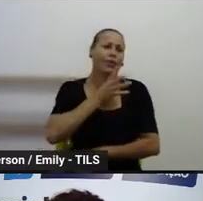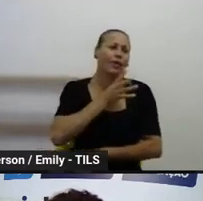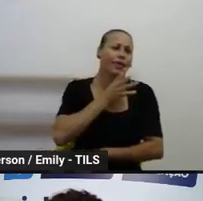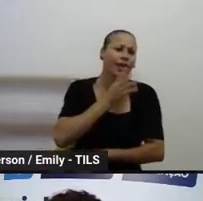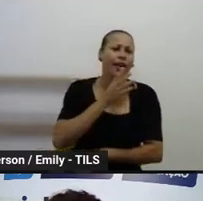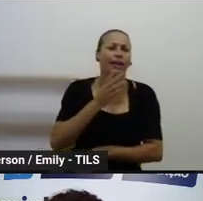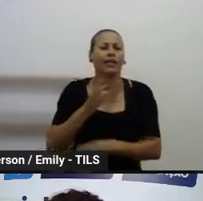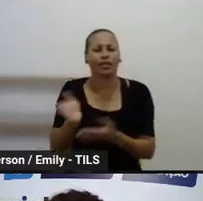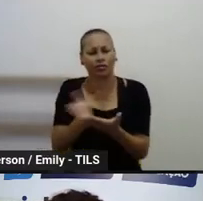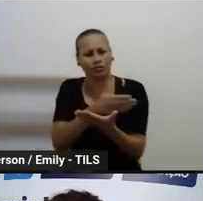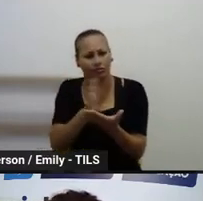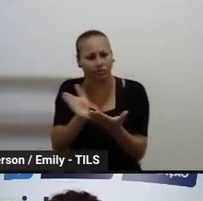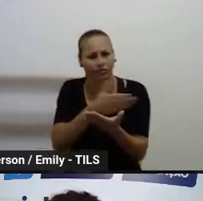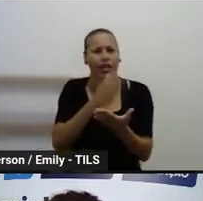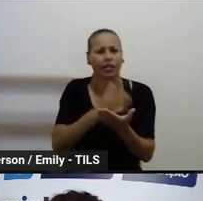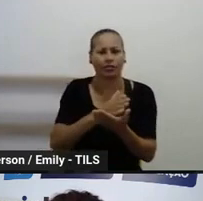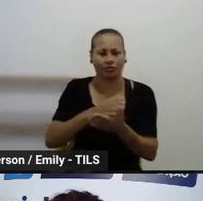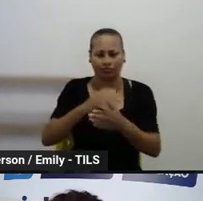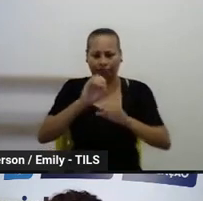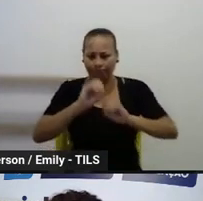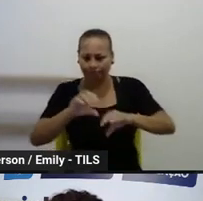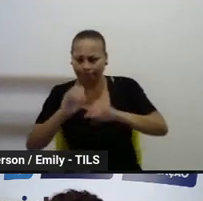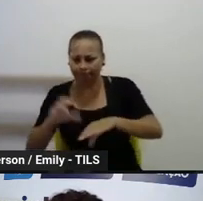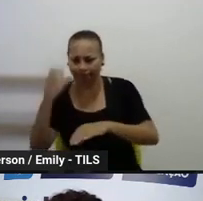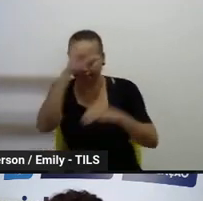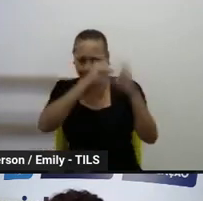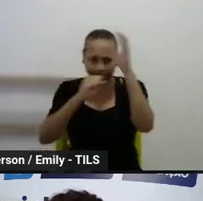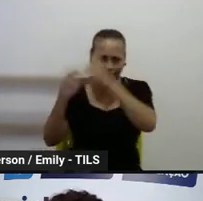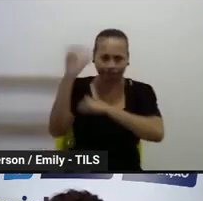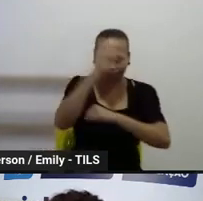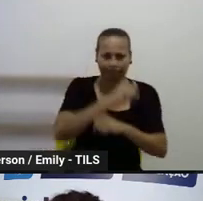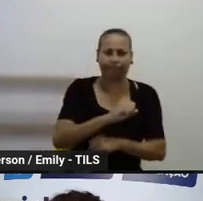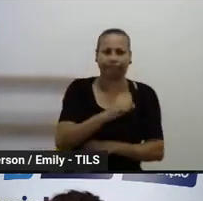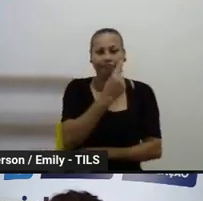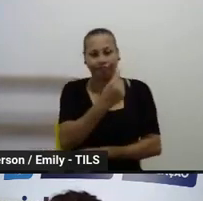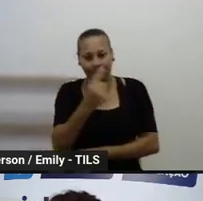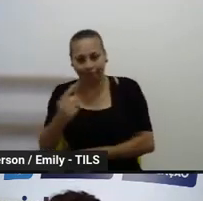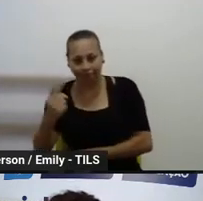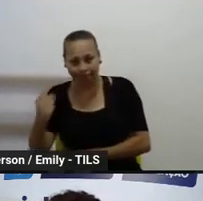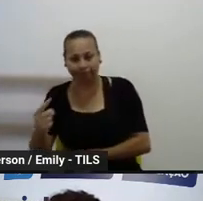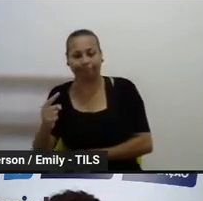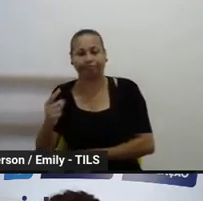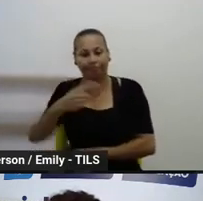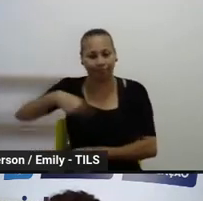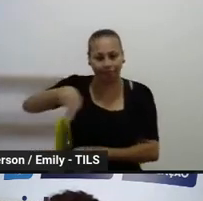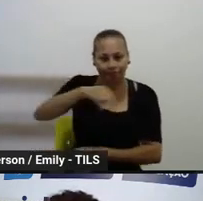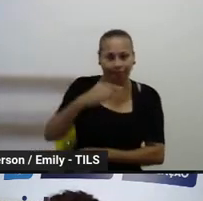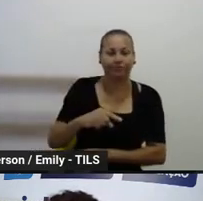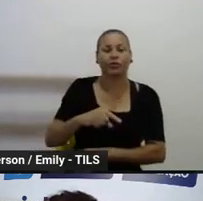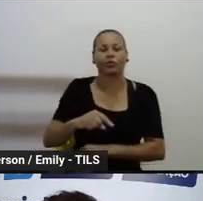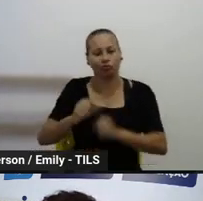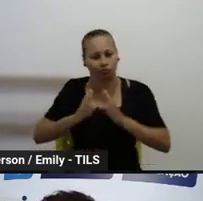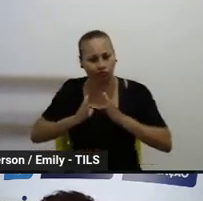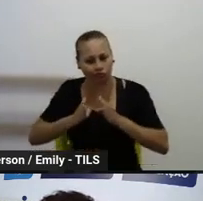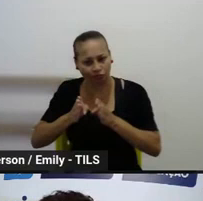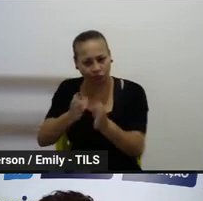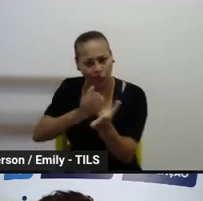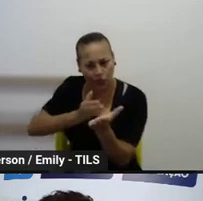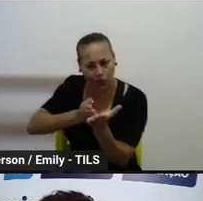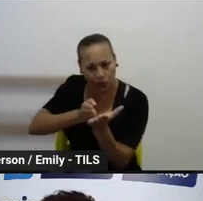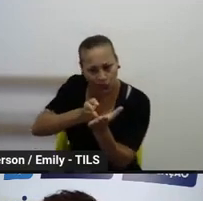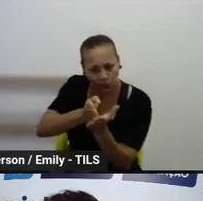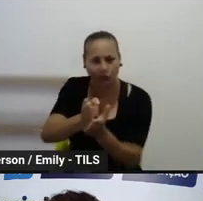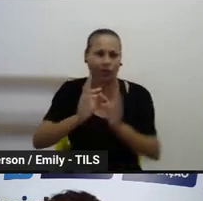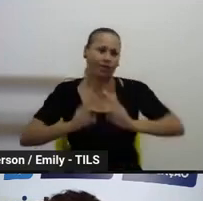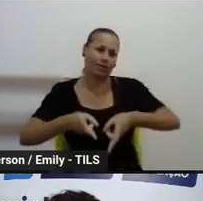de objetivos de aprendizagem. Então, nós vamos continuar fazendo as formações pautadas nos nossos